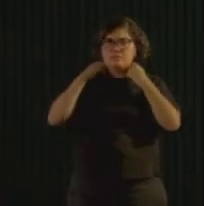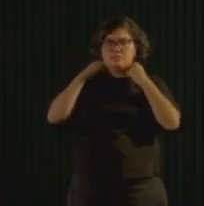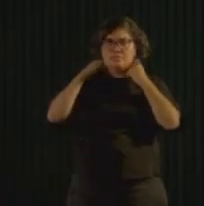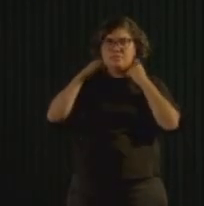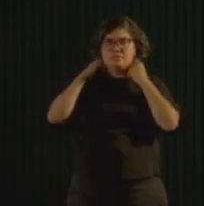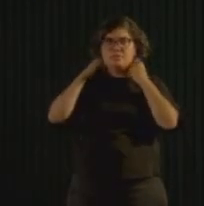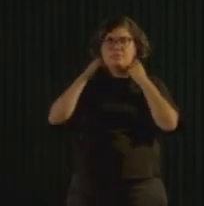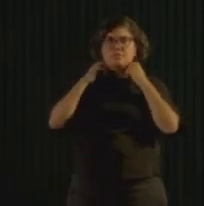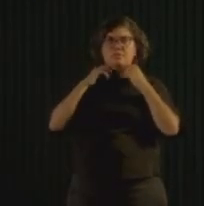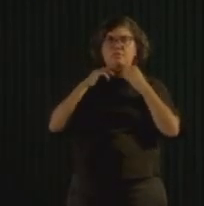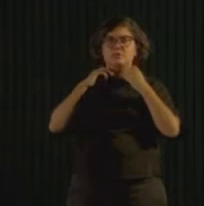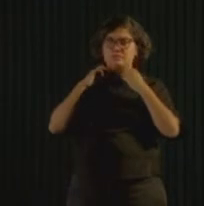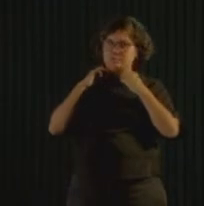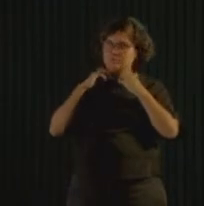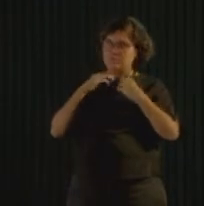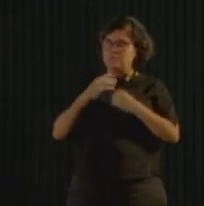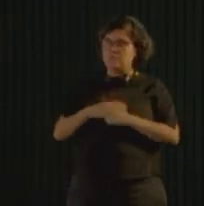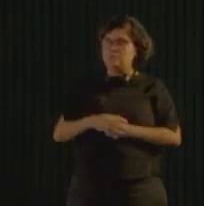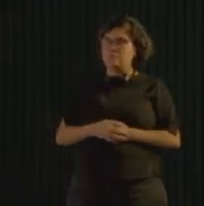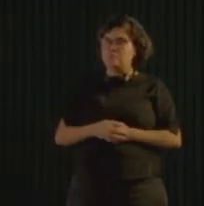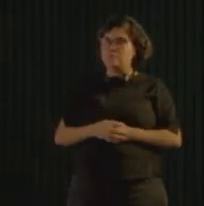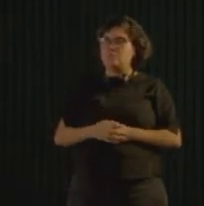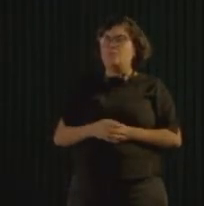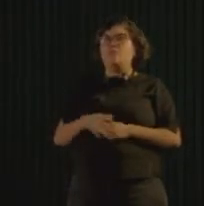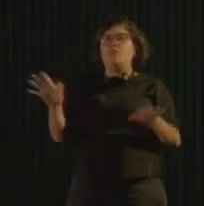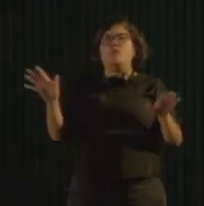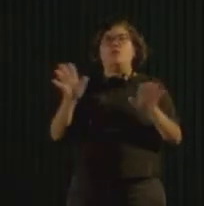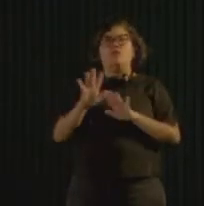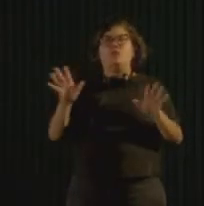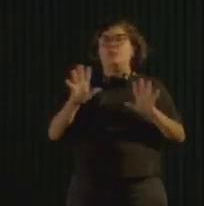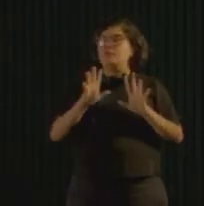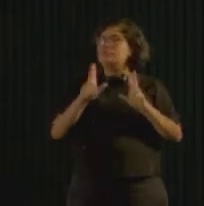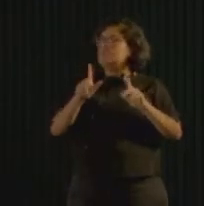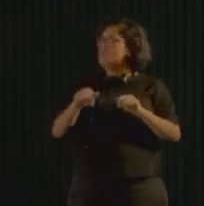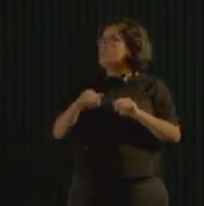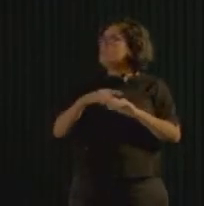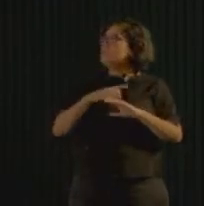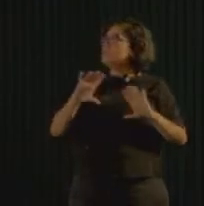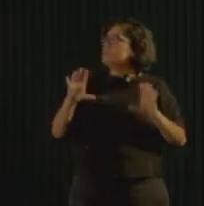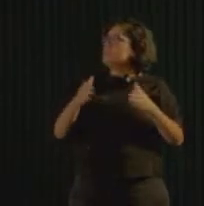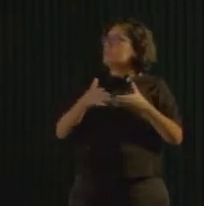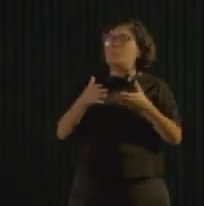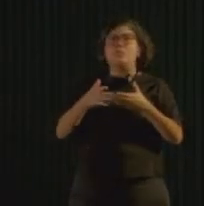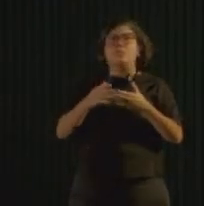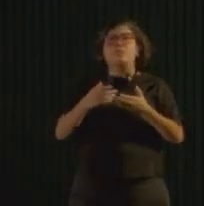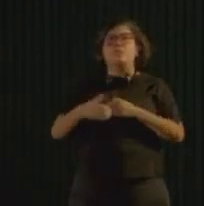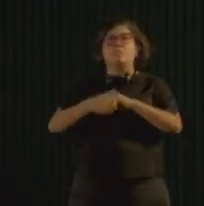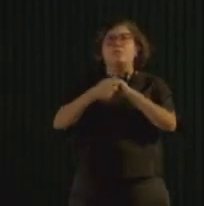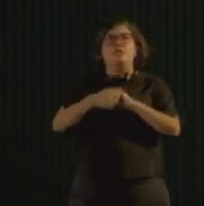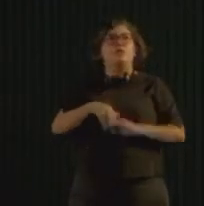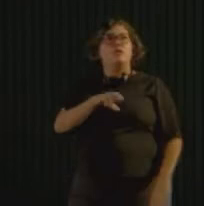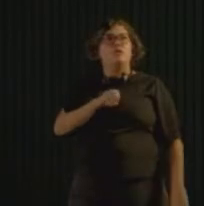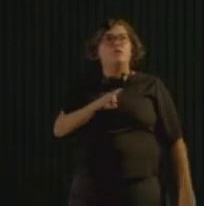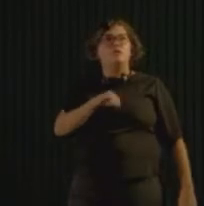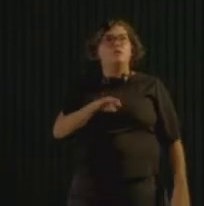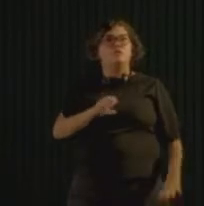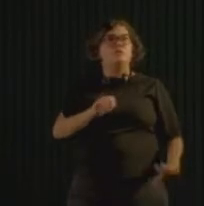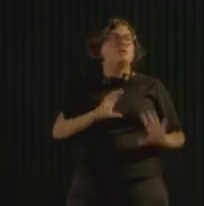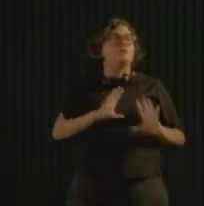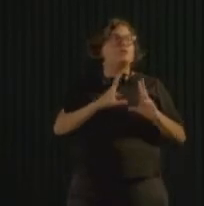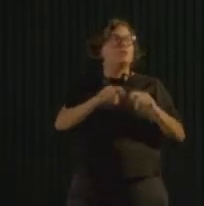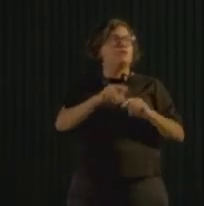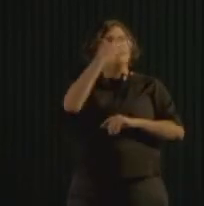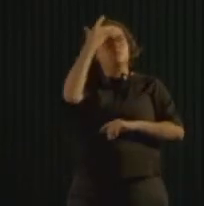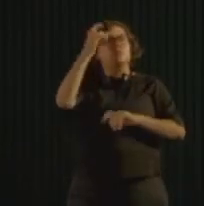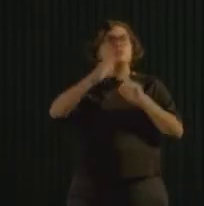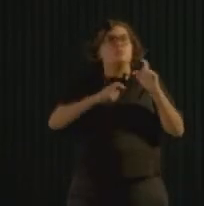Boa noite a todos, todos que nos assistem de casa. Cumprimentar, Rodrigo, em nome de todos que fazem Cidade de Lixo